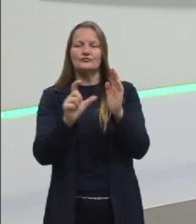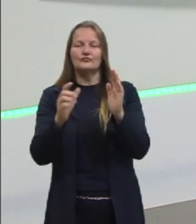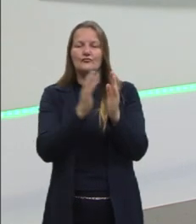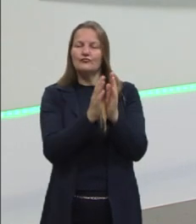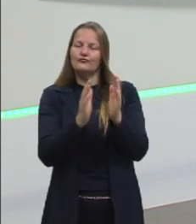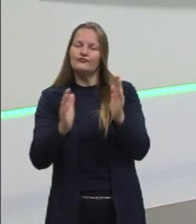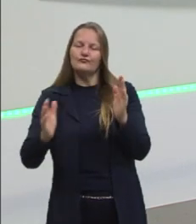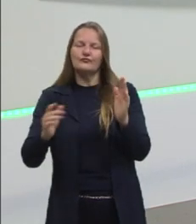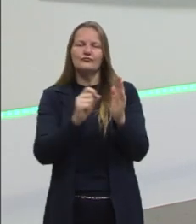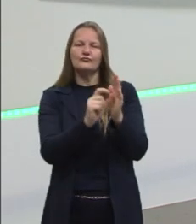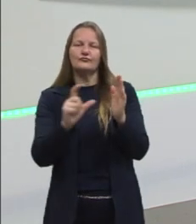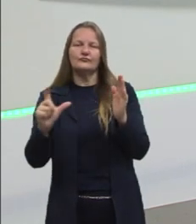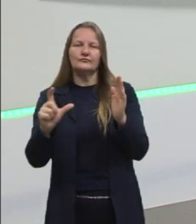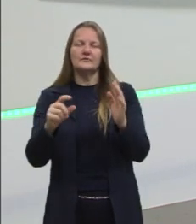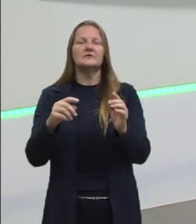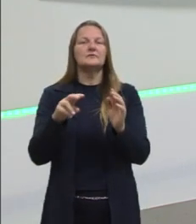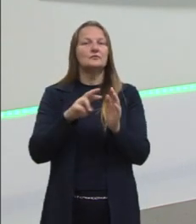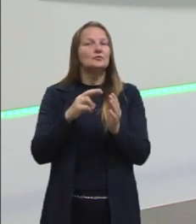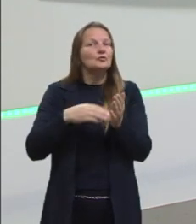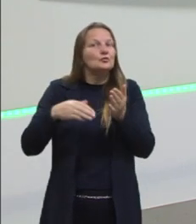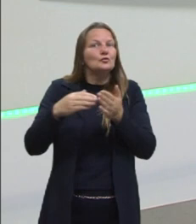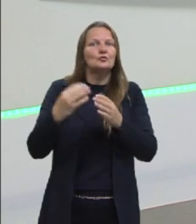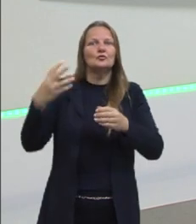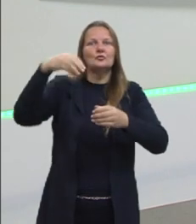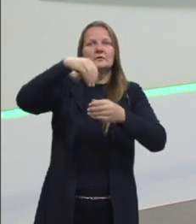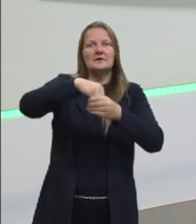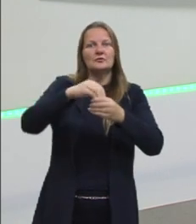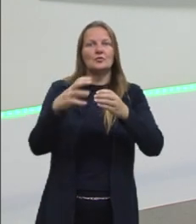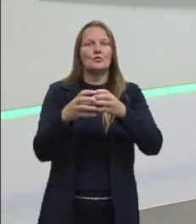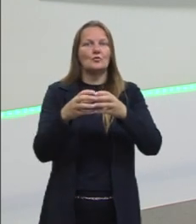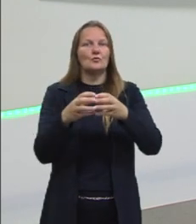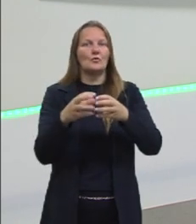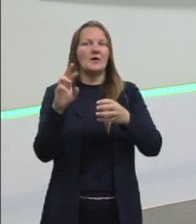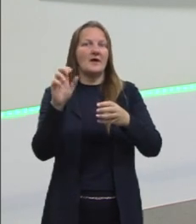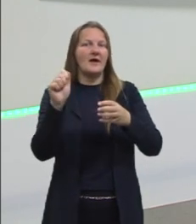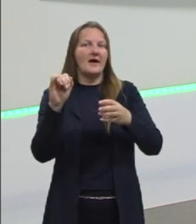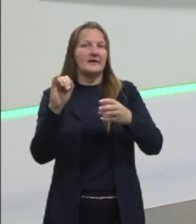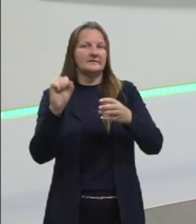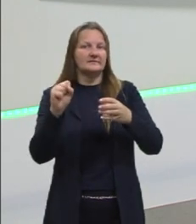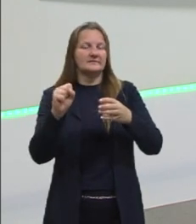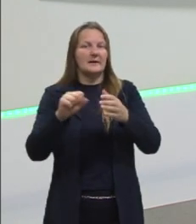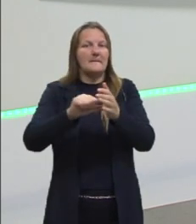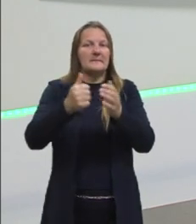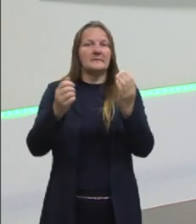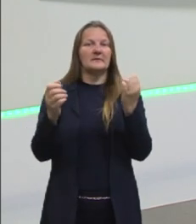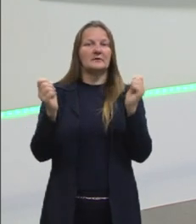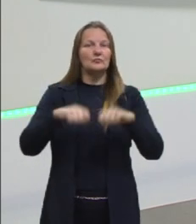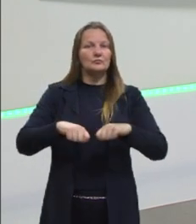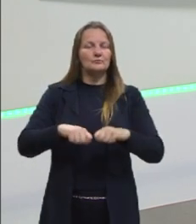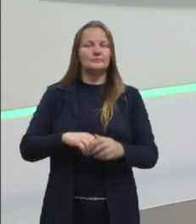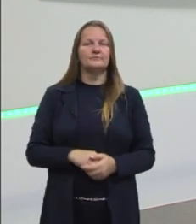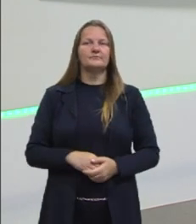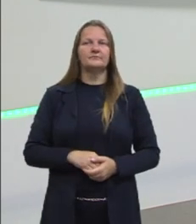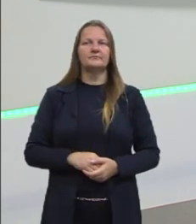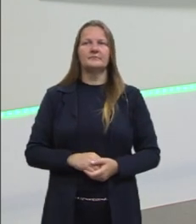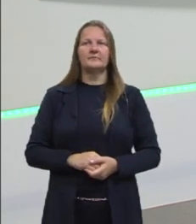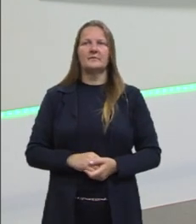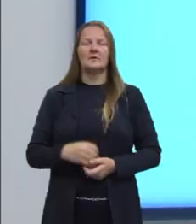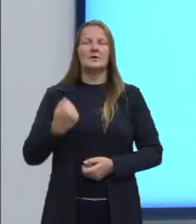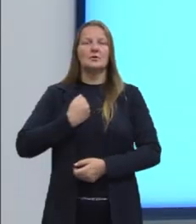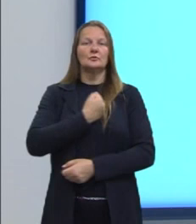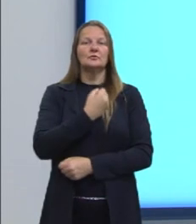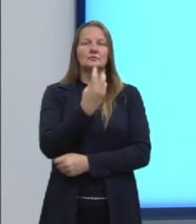Tudo faz parte dos números reais. E dessa primeira competência. A próxima, que é a competência